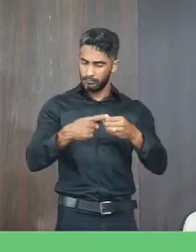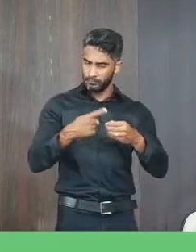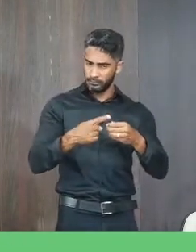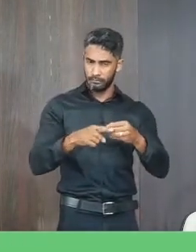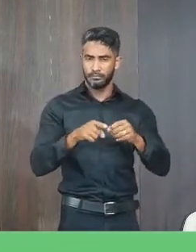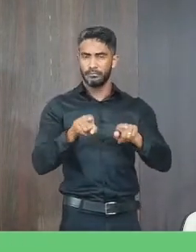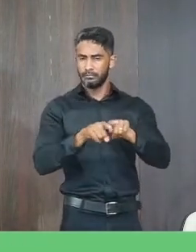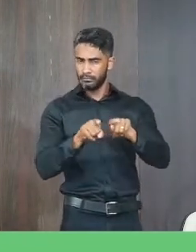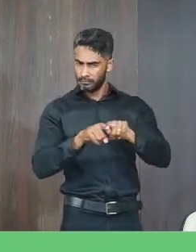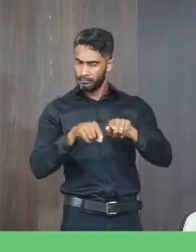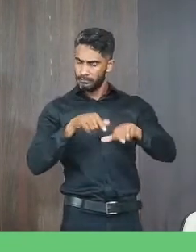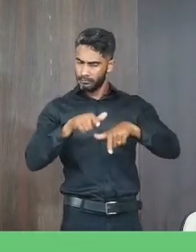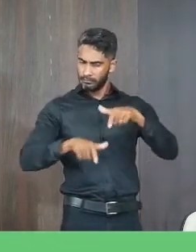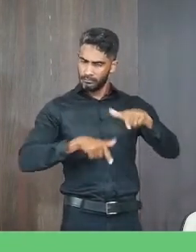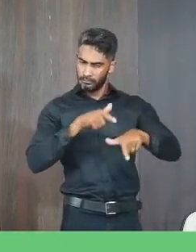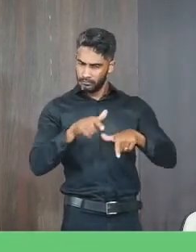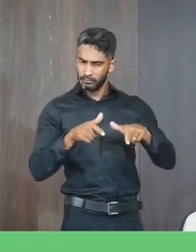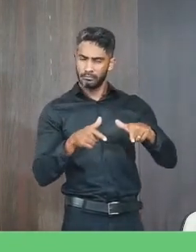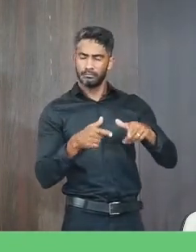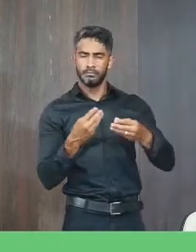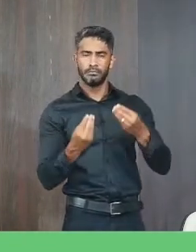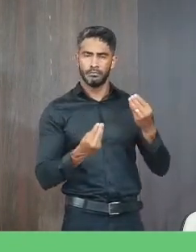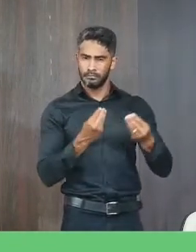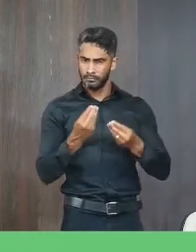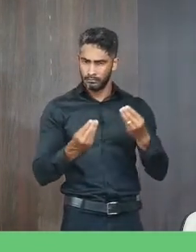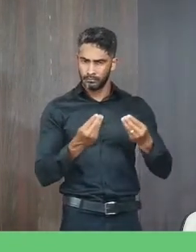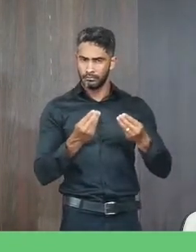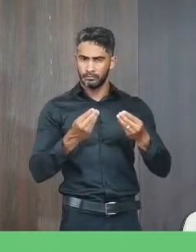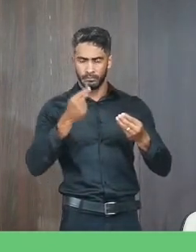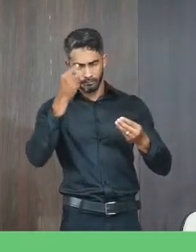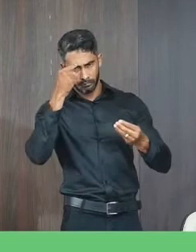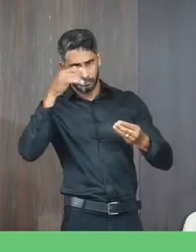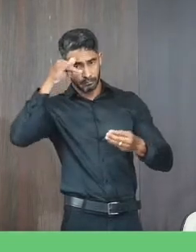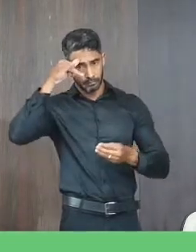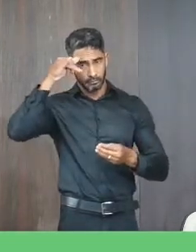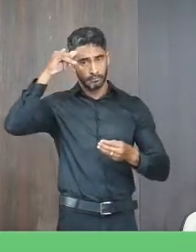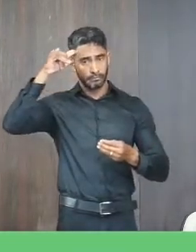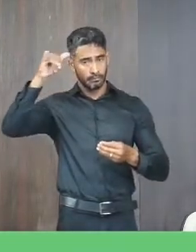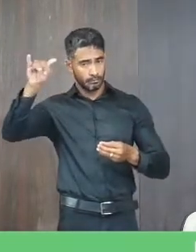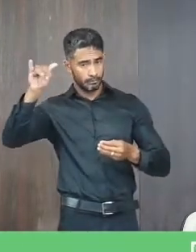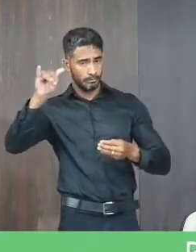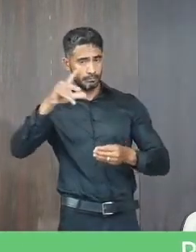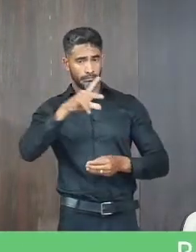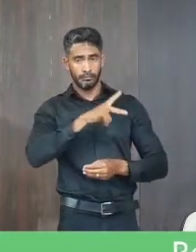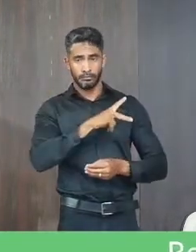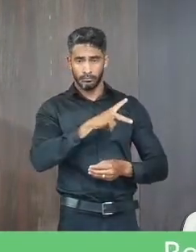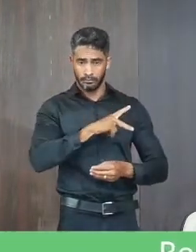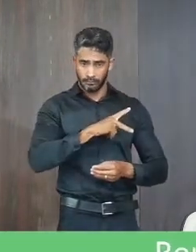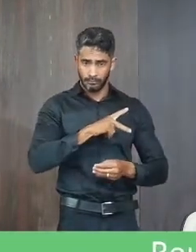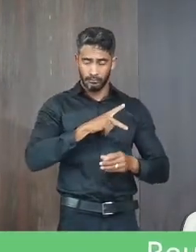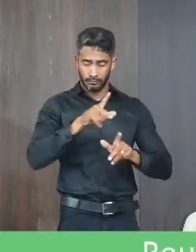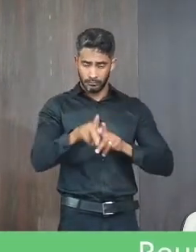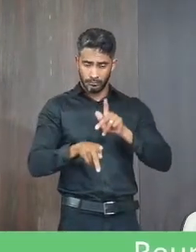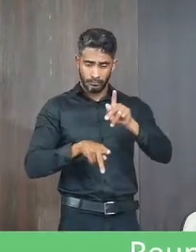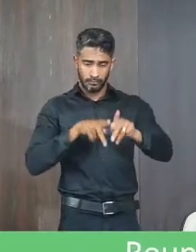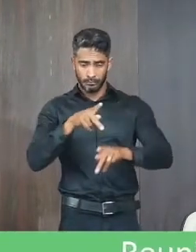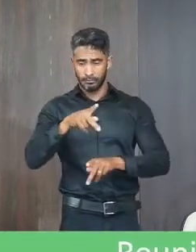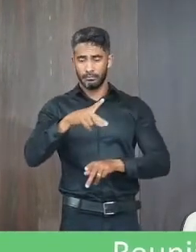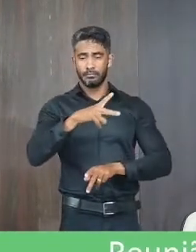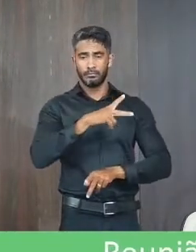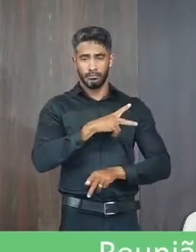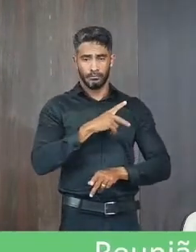personalização dos atos do citado ente como forma de evitar a promoção pessoal de agentes públicos.